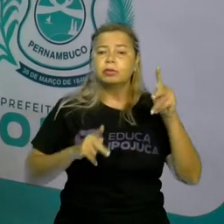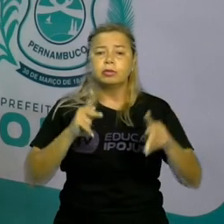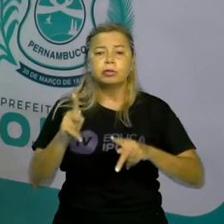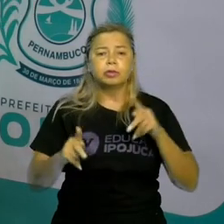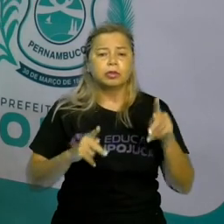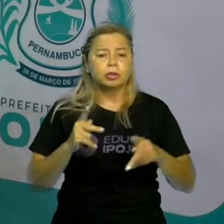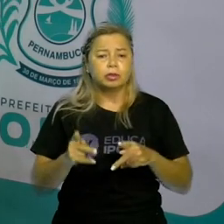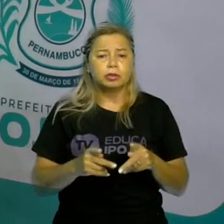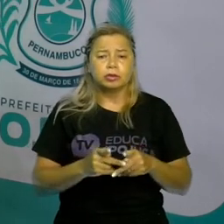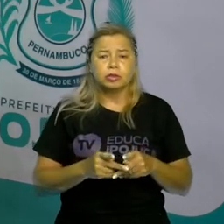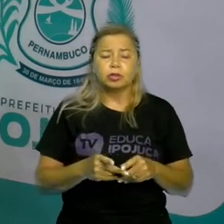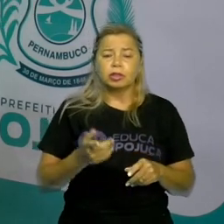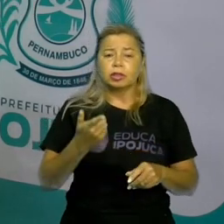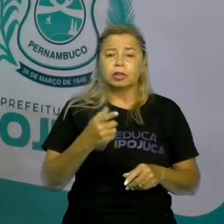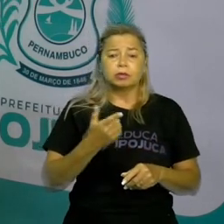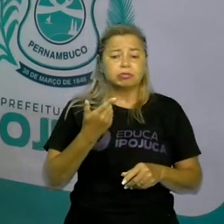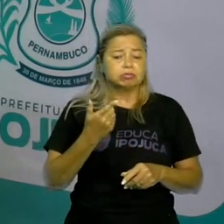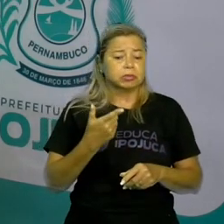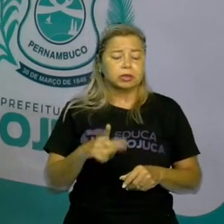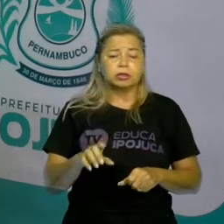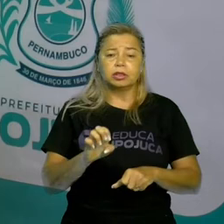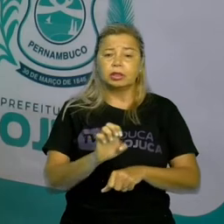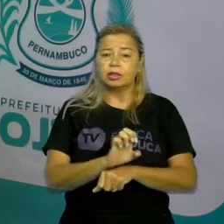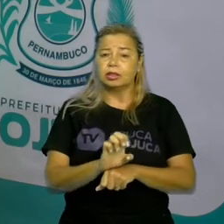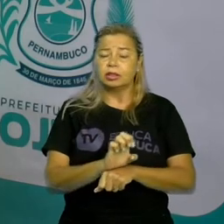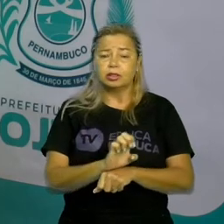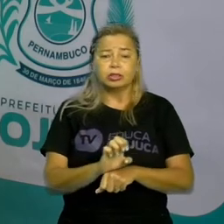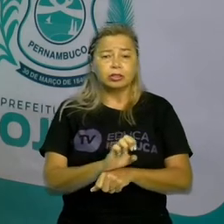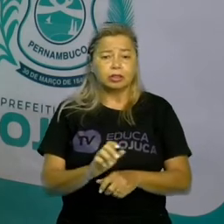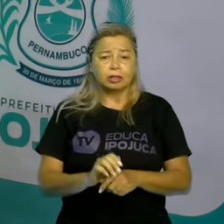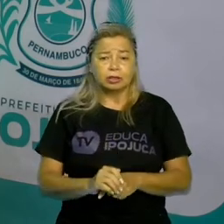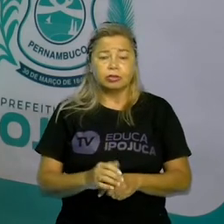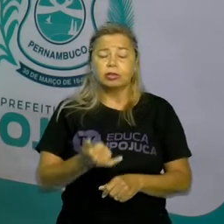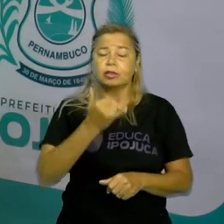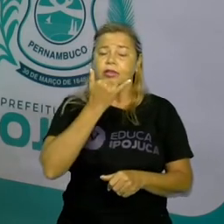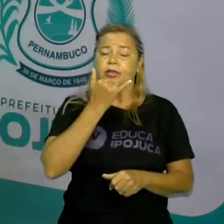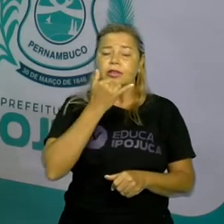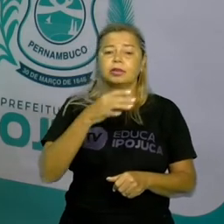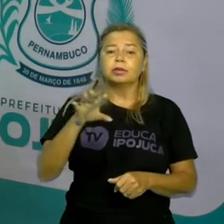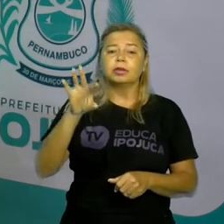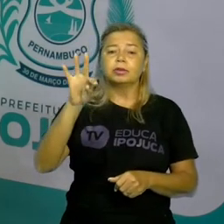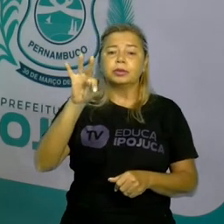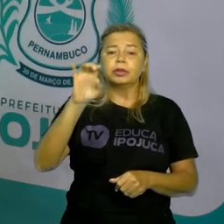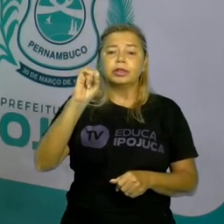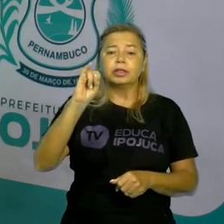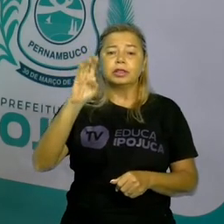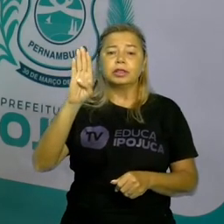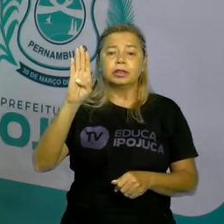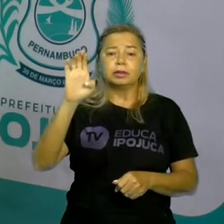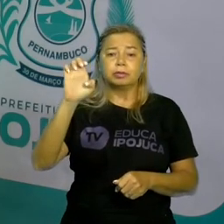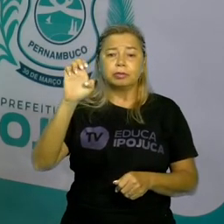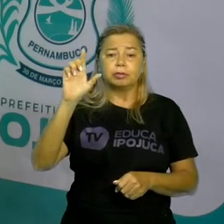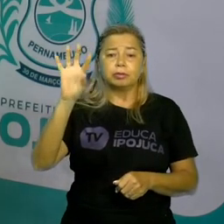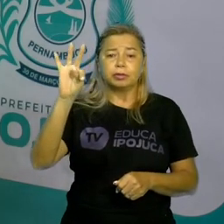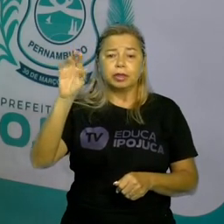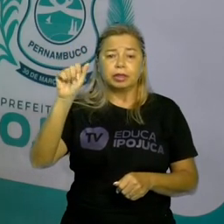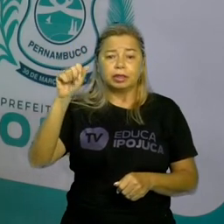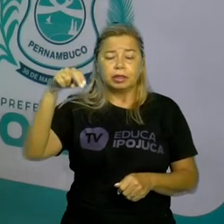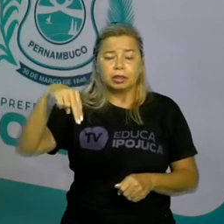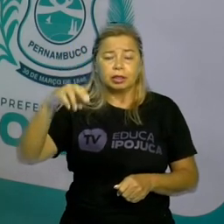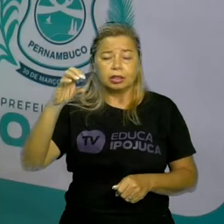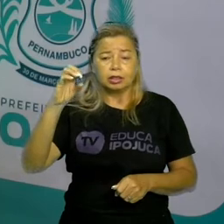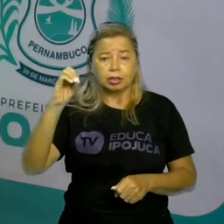Os tibetanos, eles ocupam território dentro da China, certo? E os curdos,